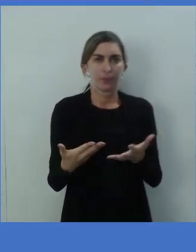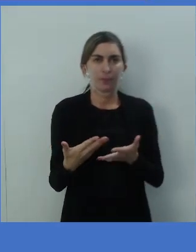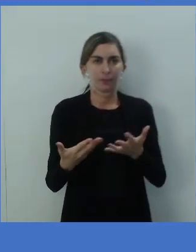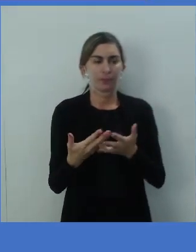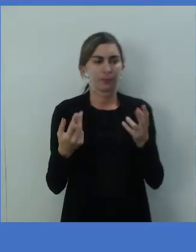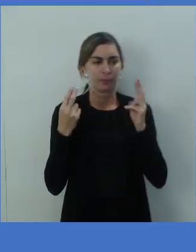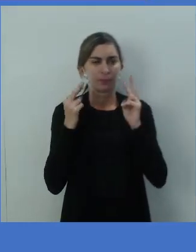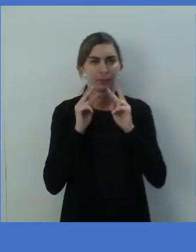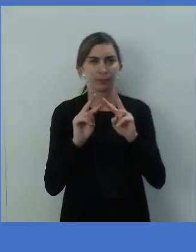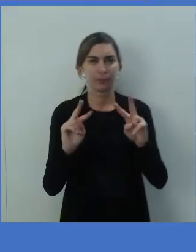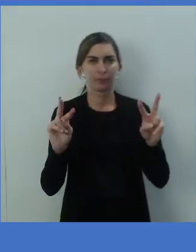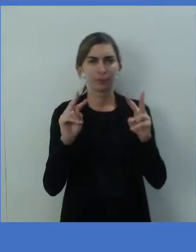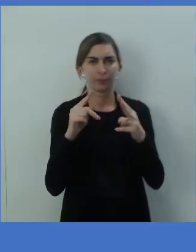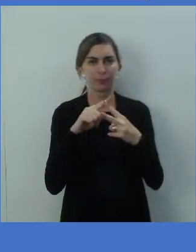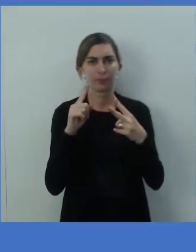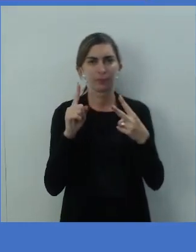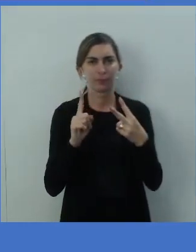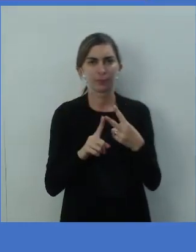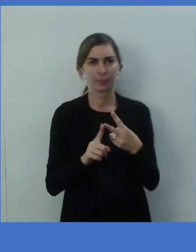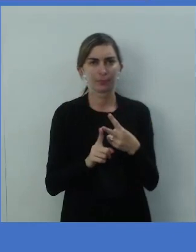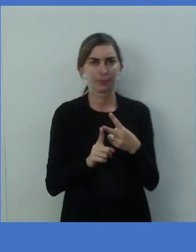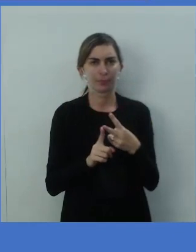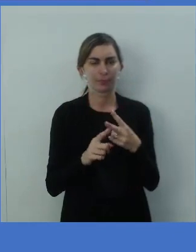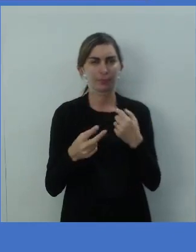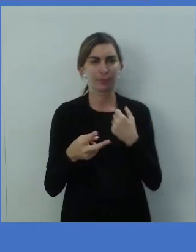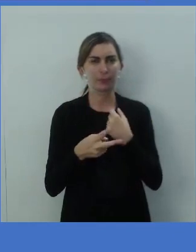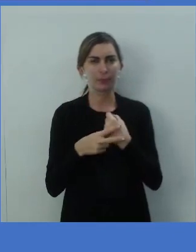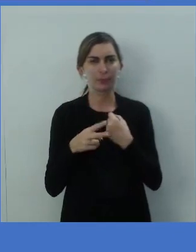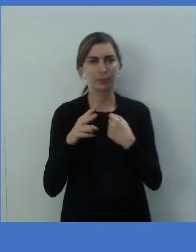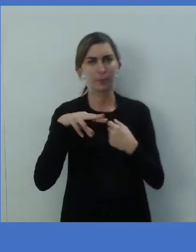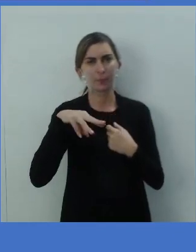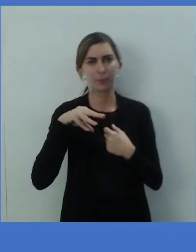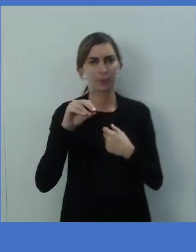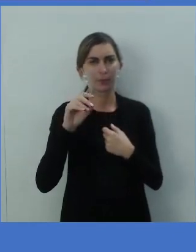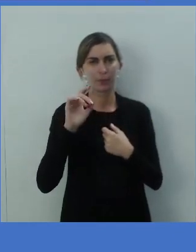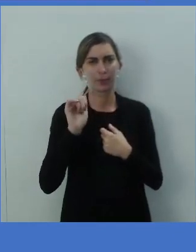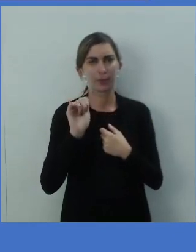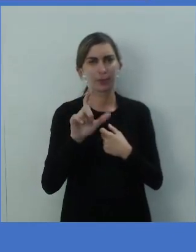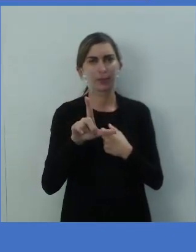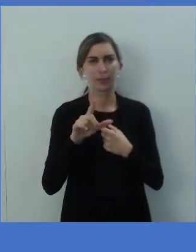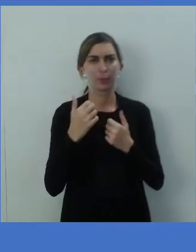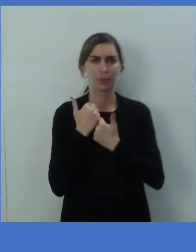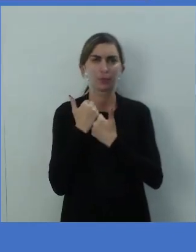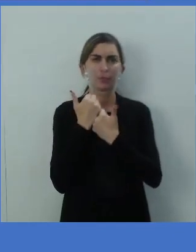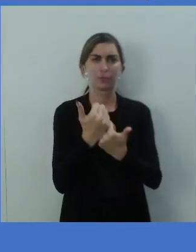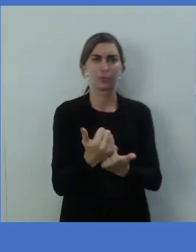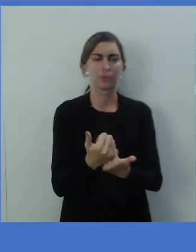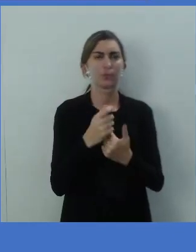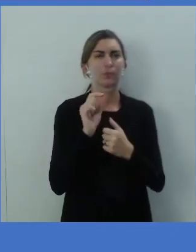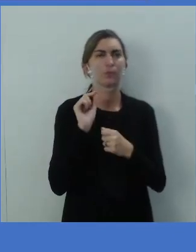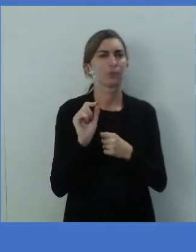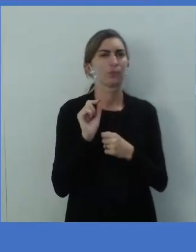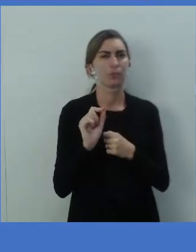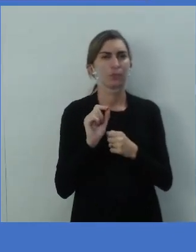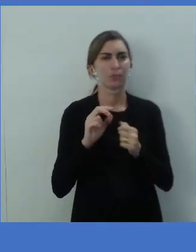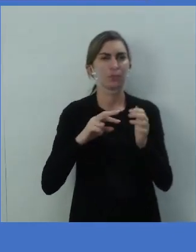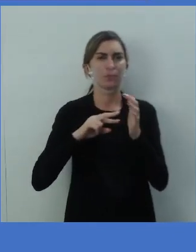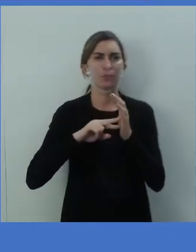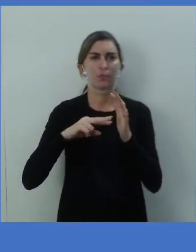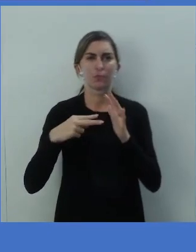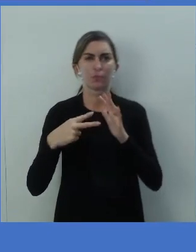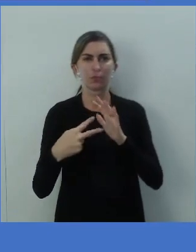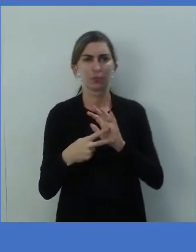dois. Então, esses verbos modais são verbos auxiliares que dão um significado